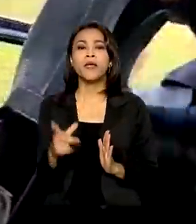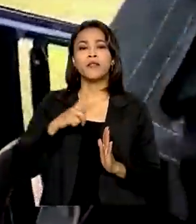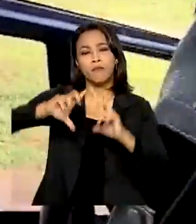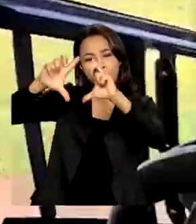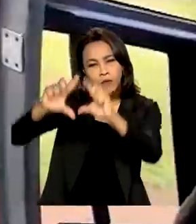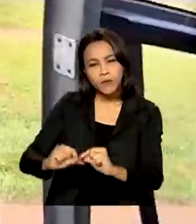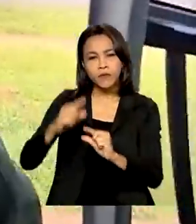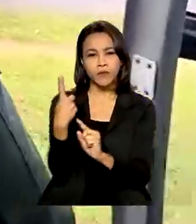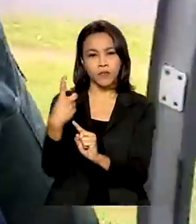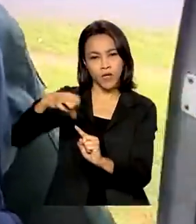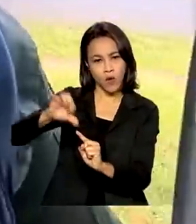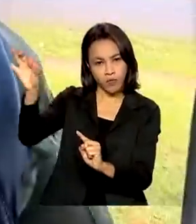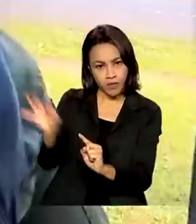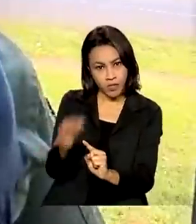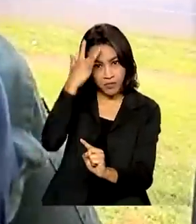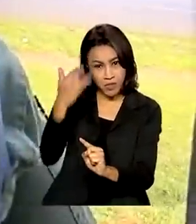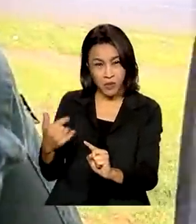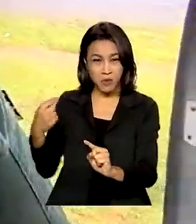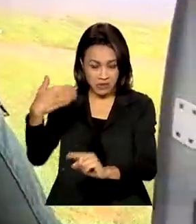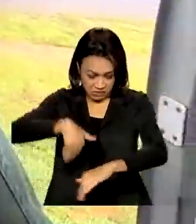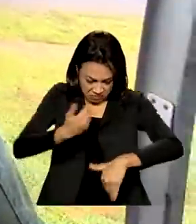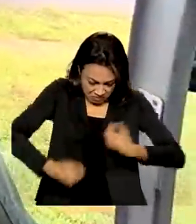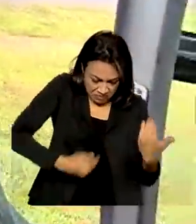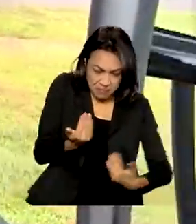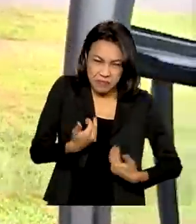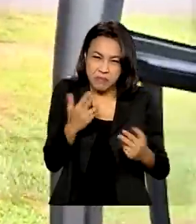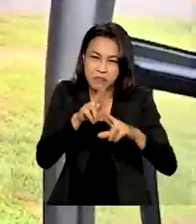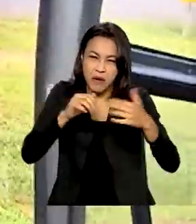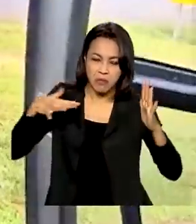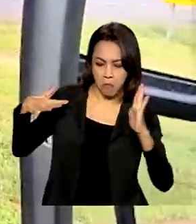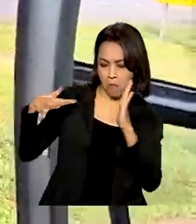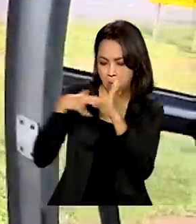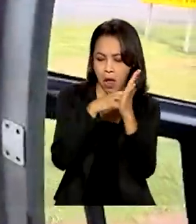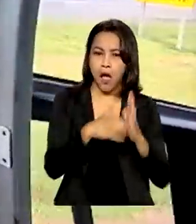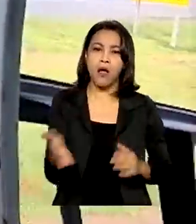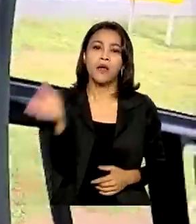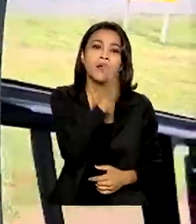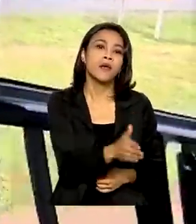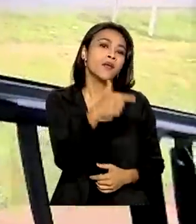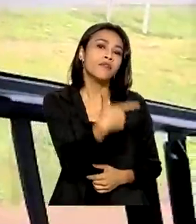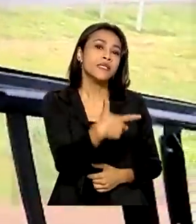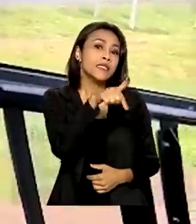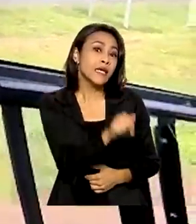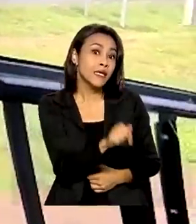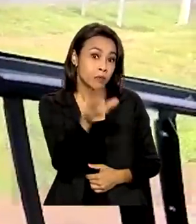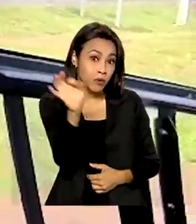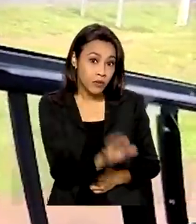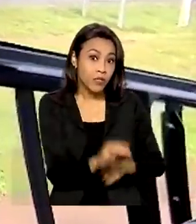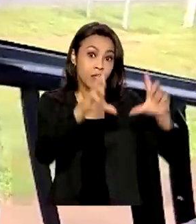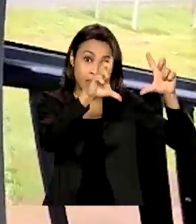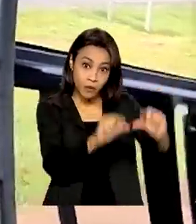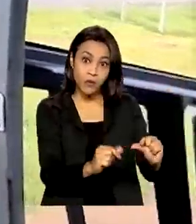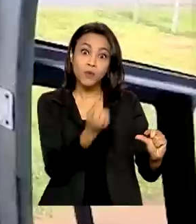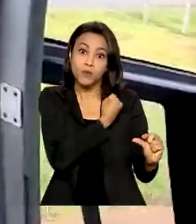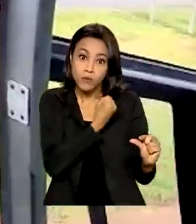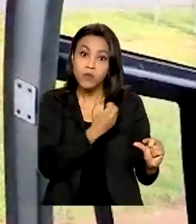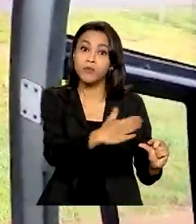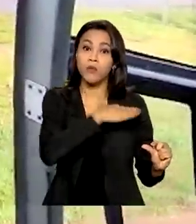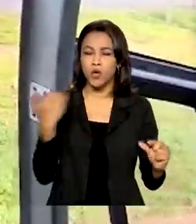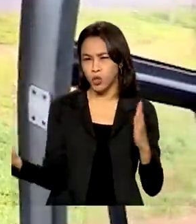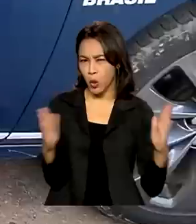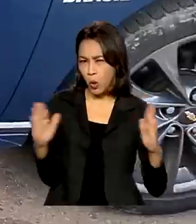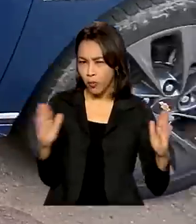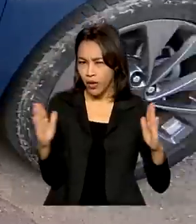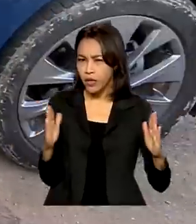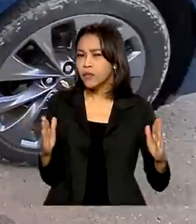19% de pessoas feridas por acidentes de carro e de 27% no número de mortes nas estradas, na comparação com